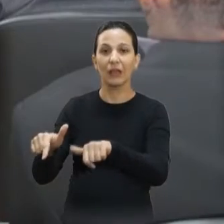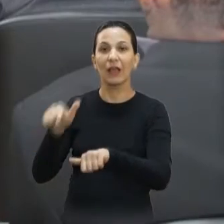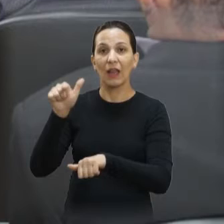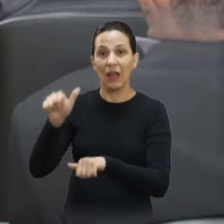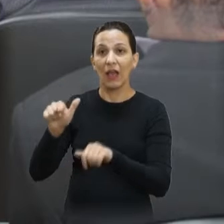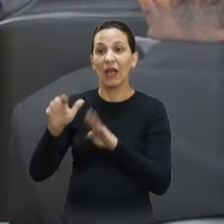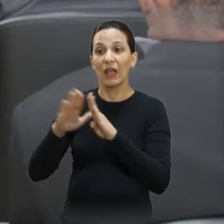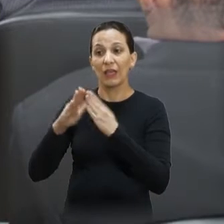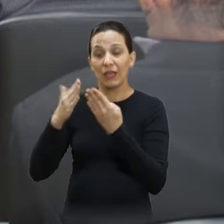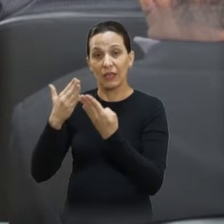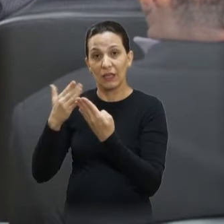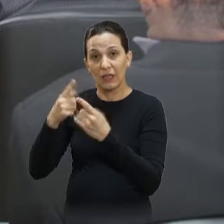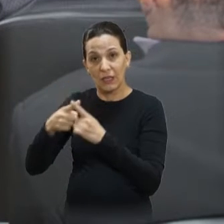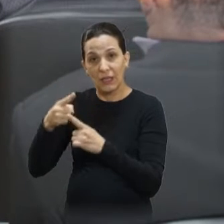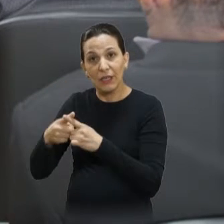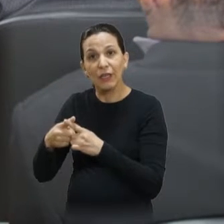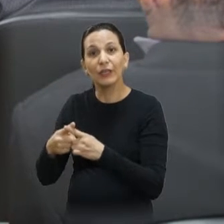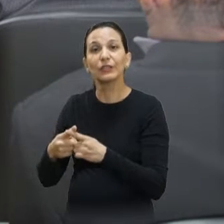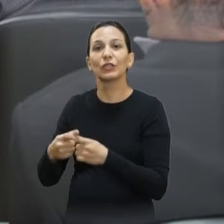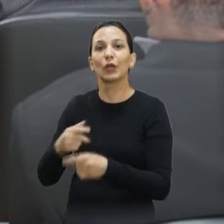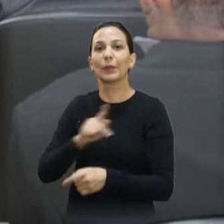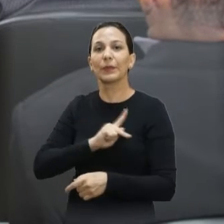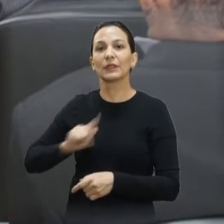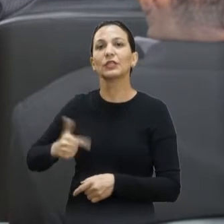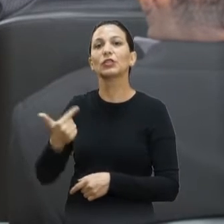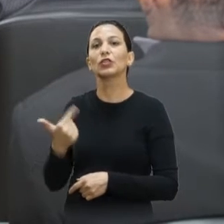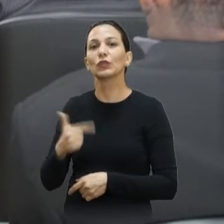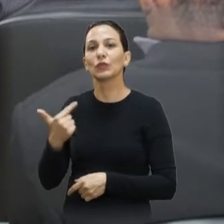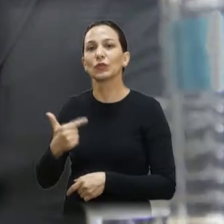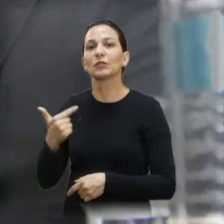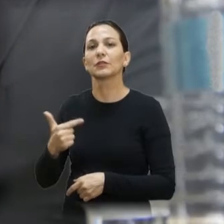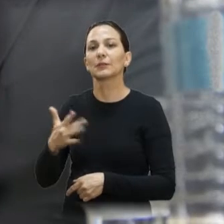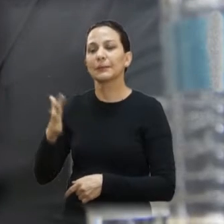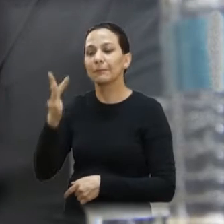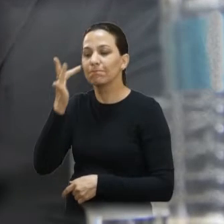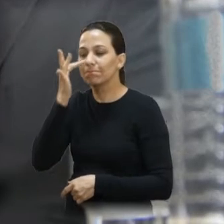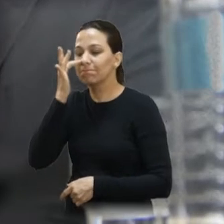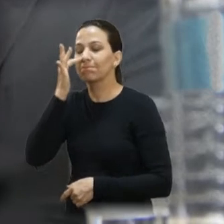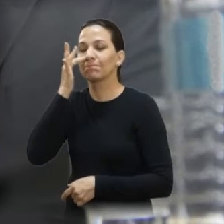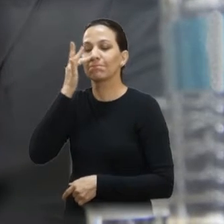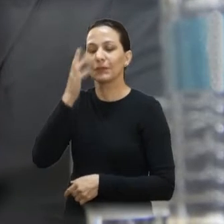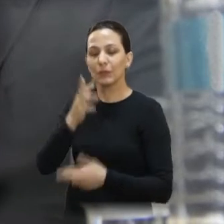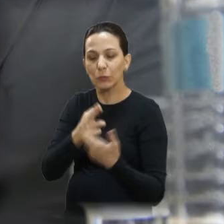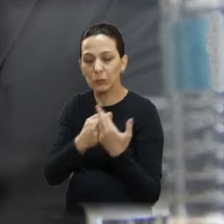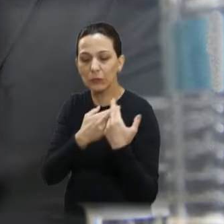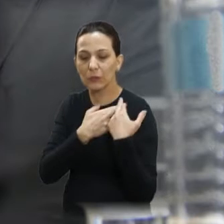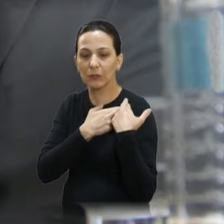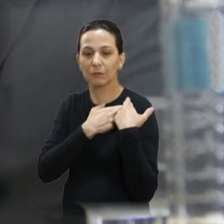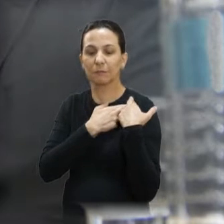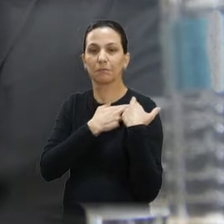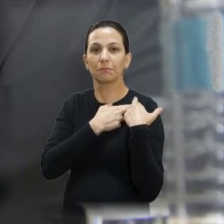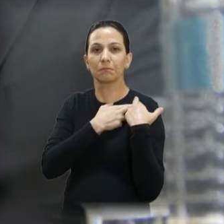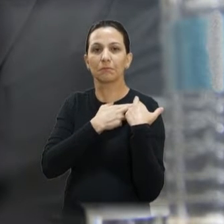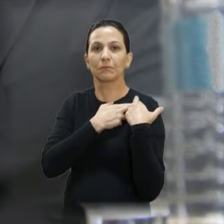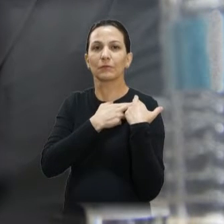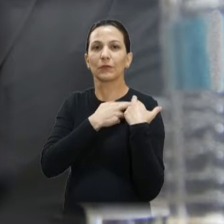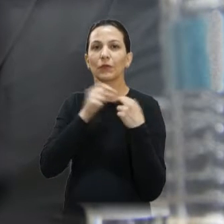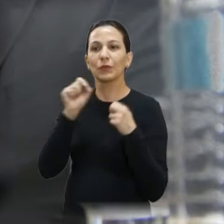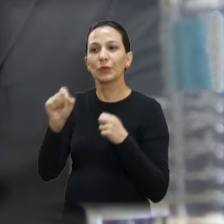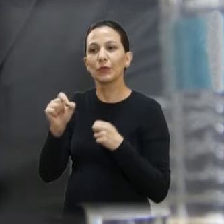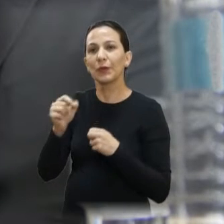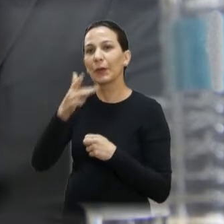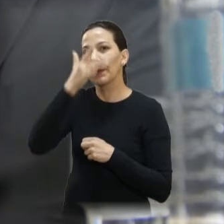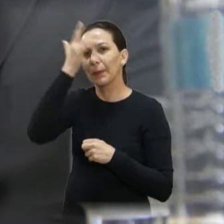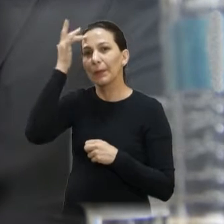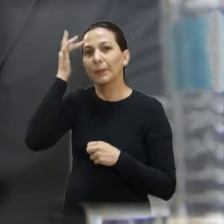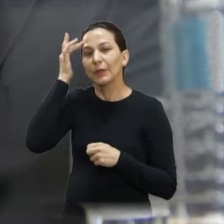igreja também, é um homem de grande gabarito, grande estima, muito responsável, um sorriso ali, 15 para as